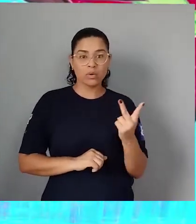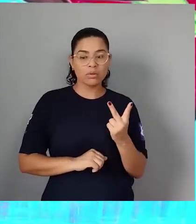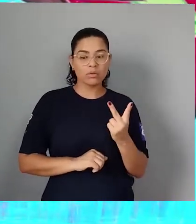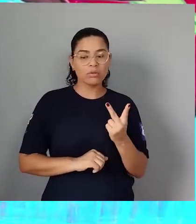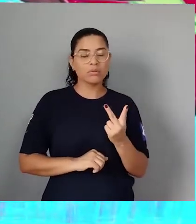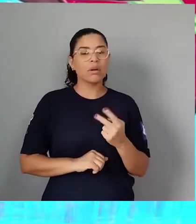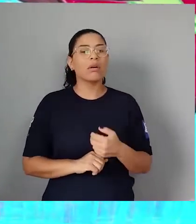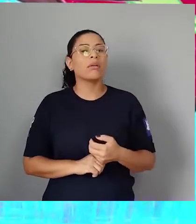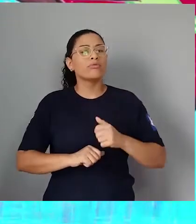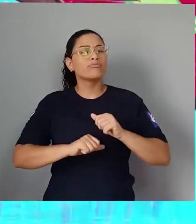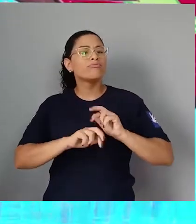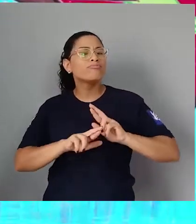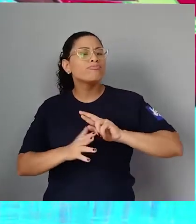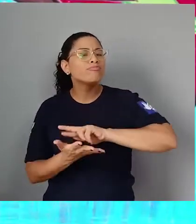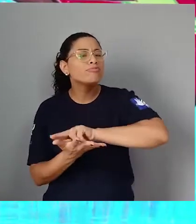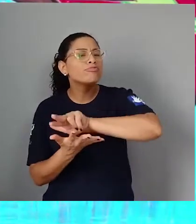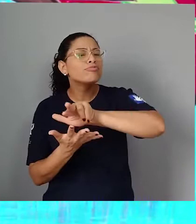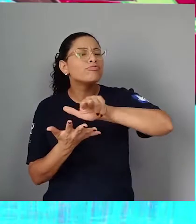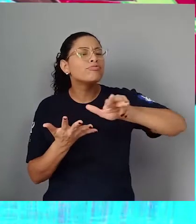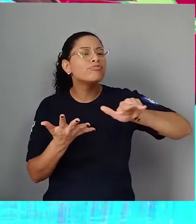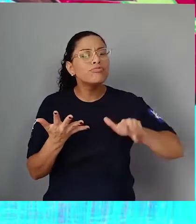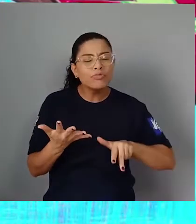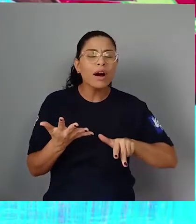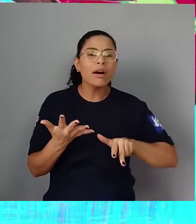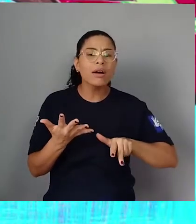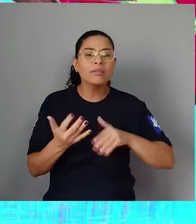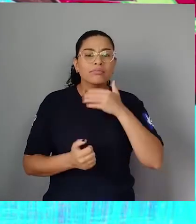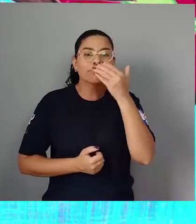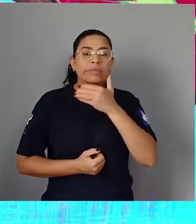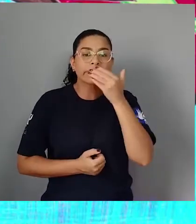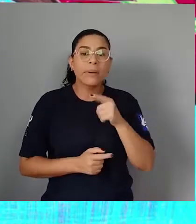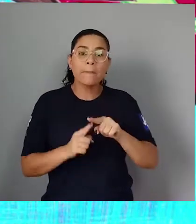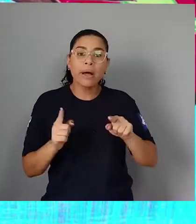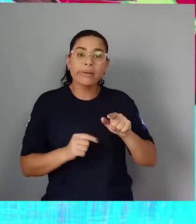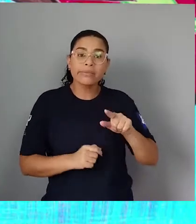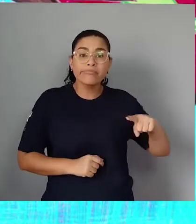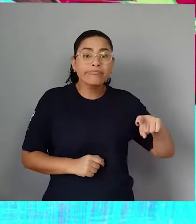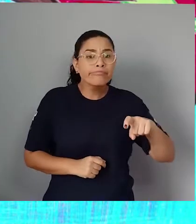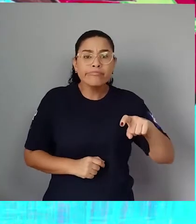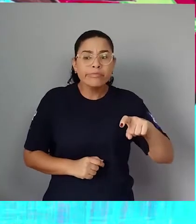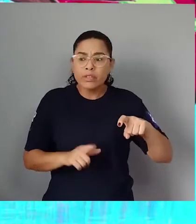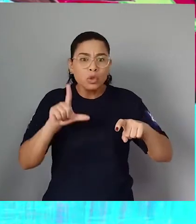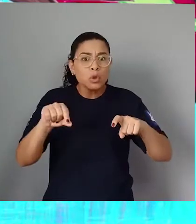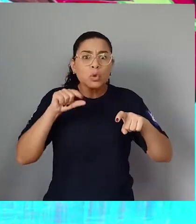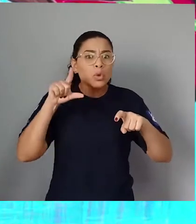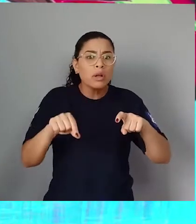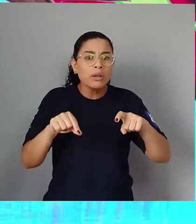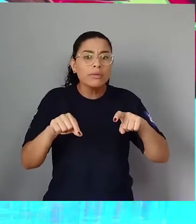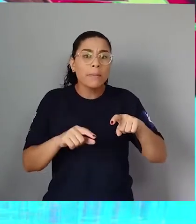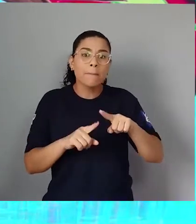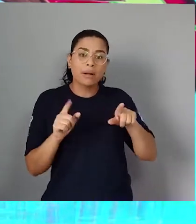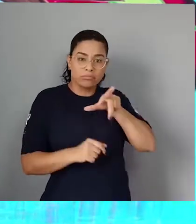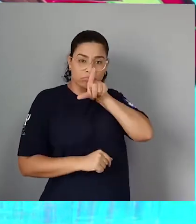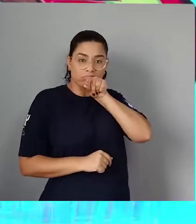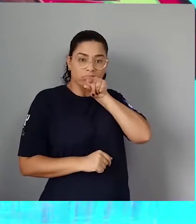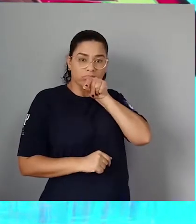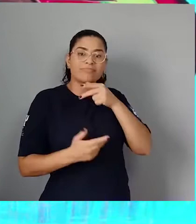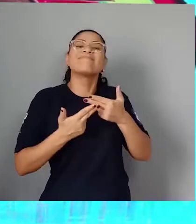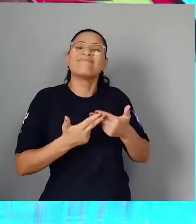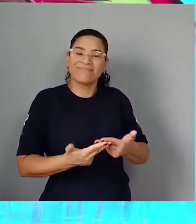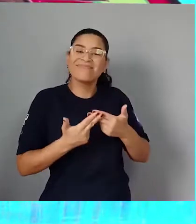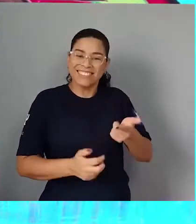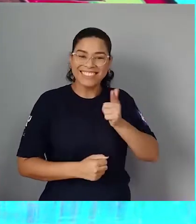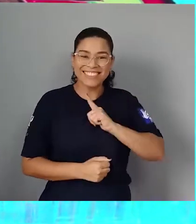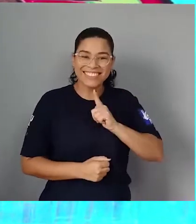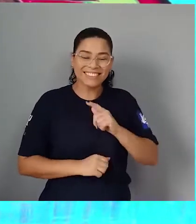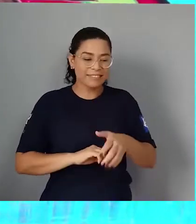muitas maçãs Verinha não se decidia Mas Tico era paciente Verinha, por